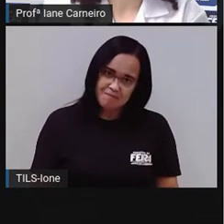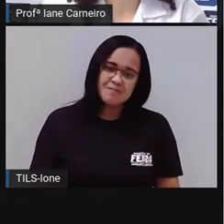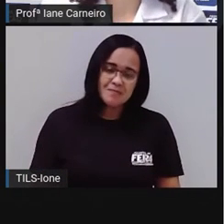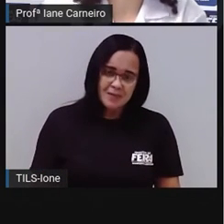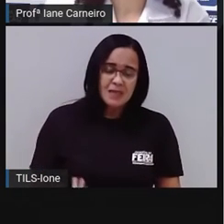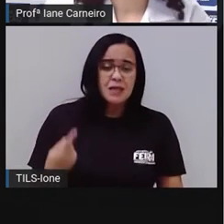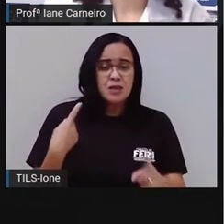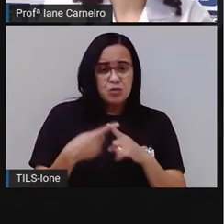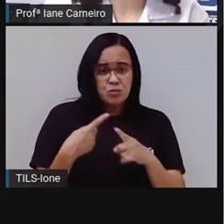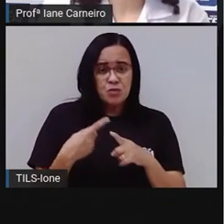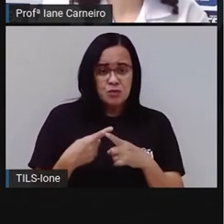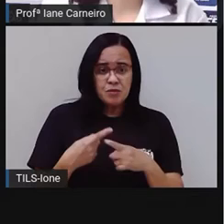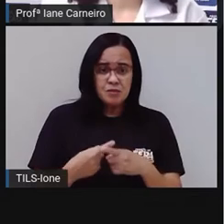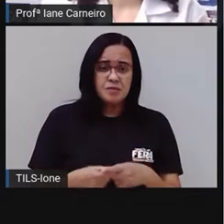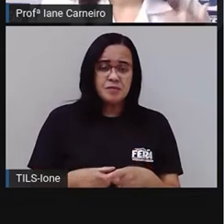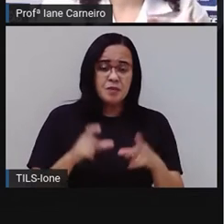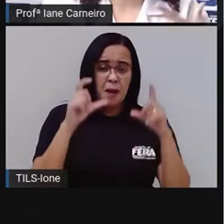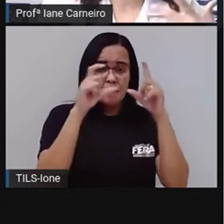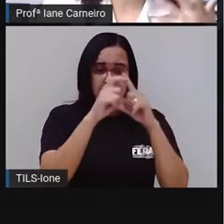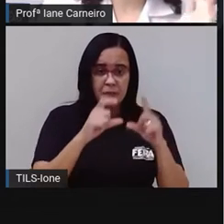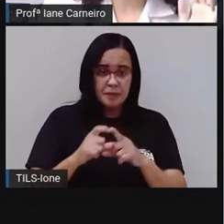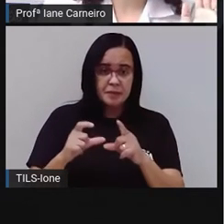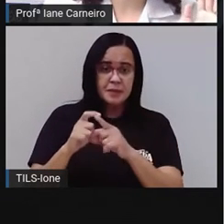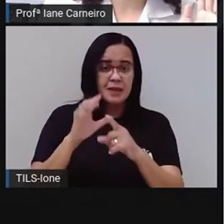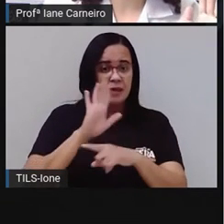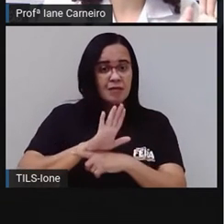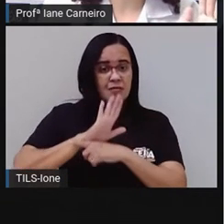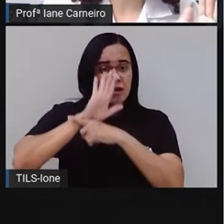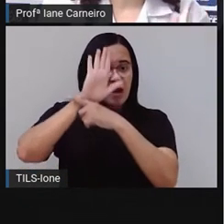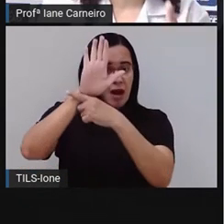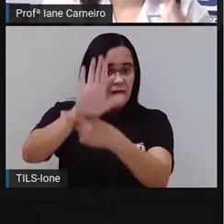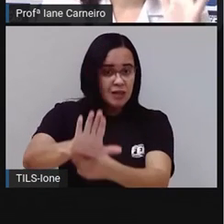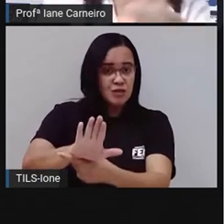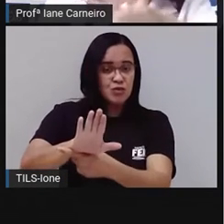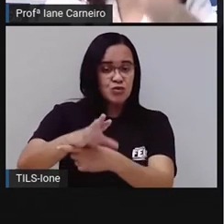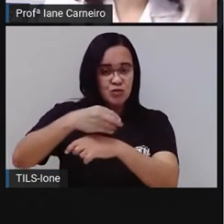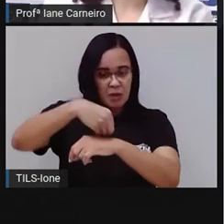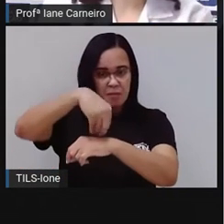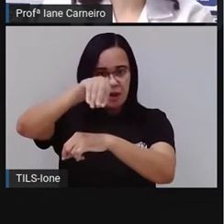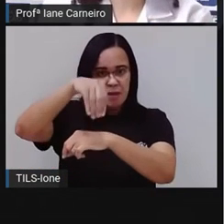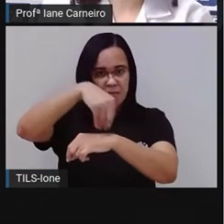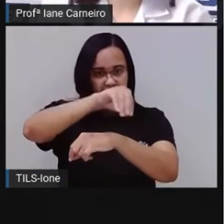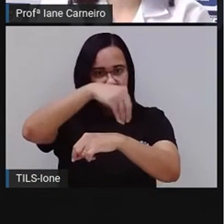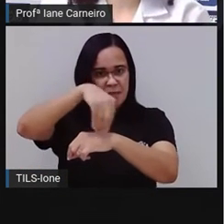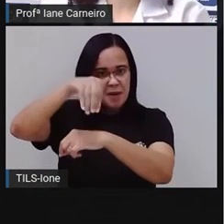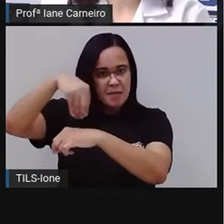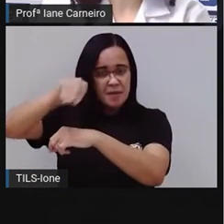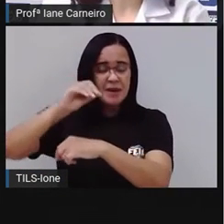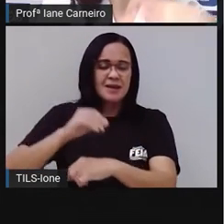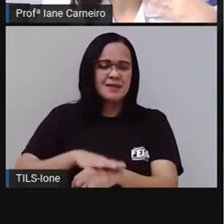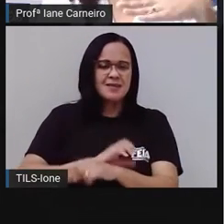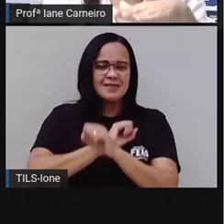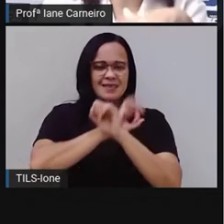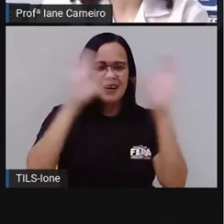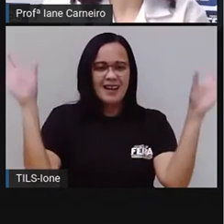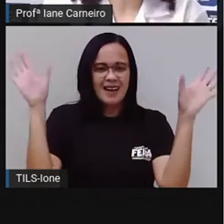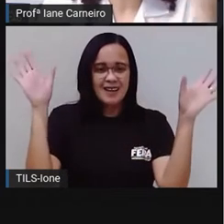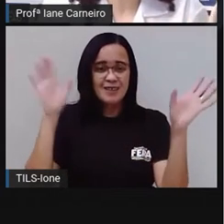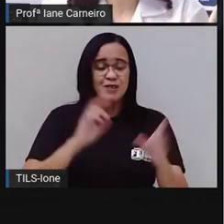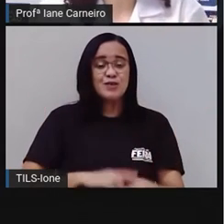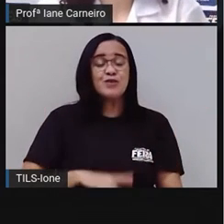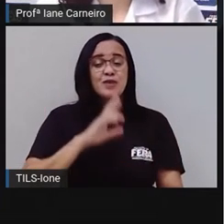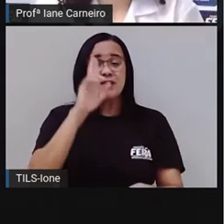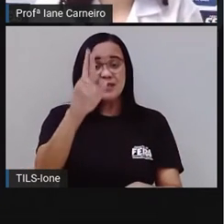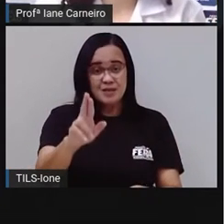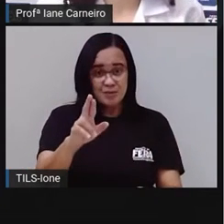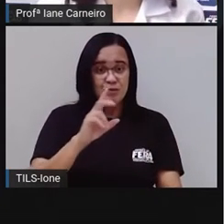que tem a castanha é o caju, né? Então, se não fosse essa dica, se tivesse essa parte da castanha, talvez, sem a rima,